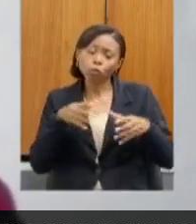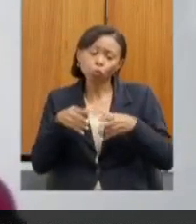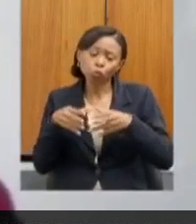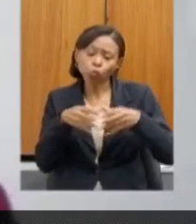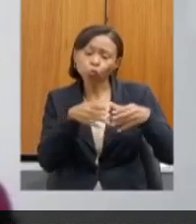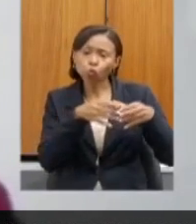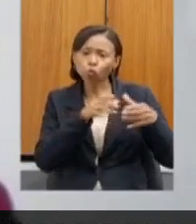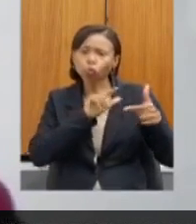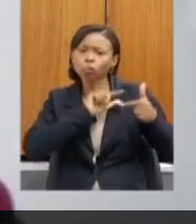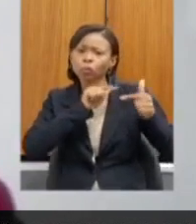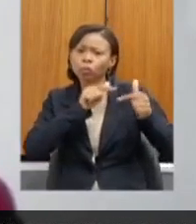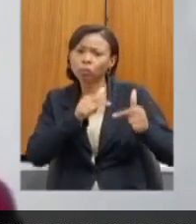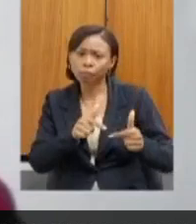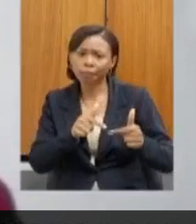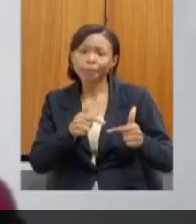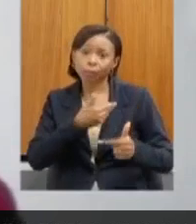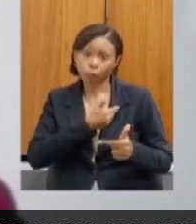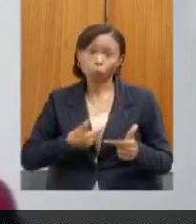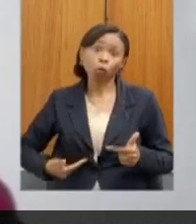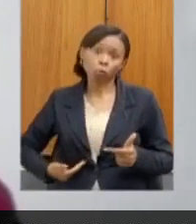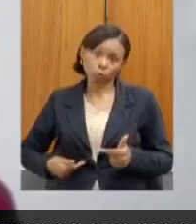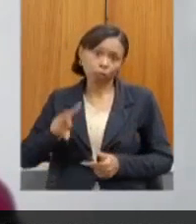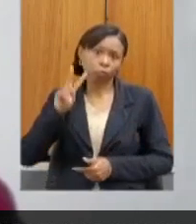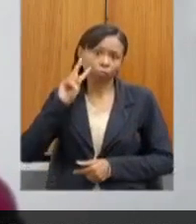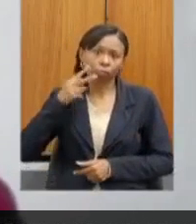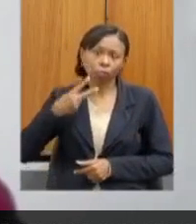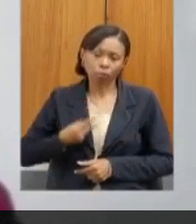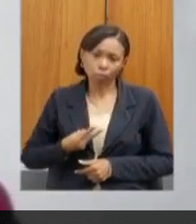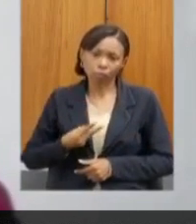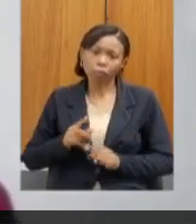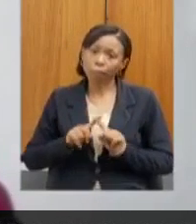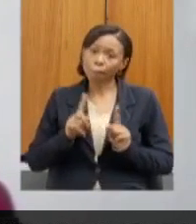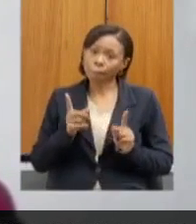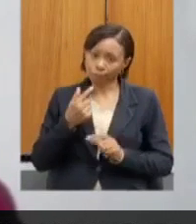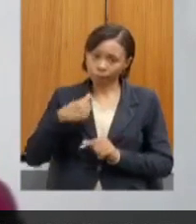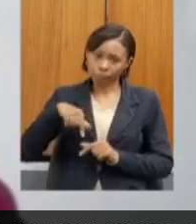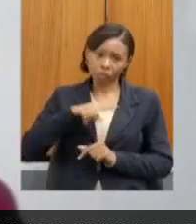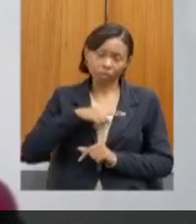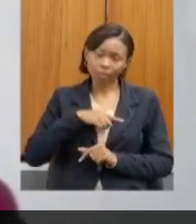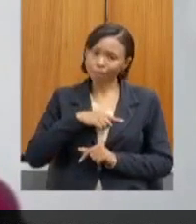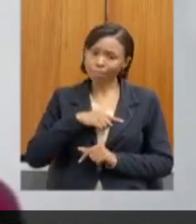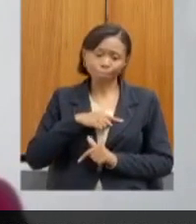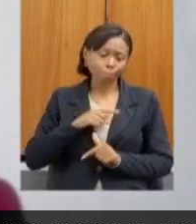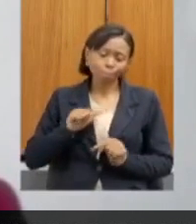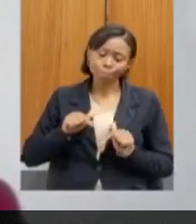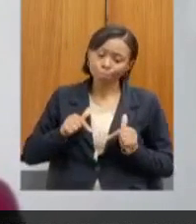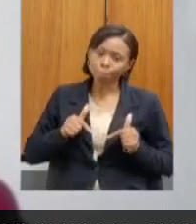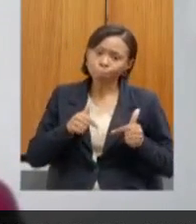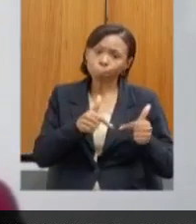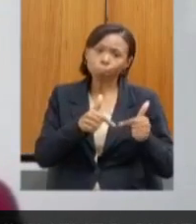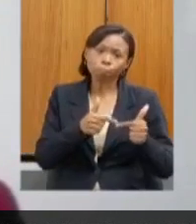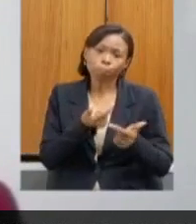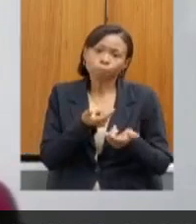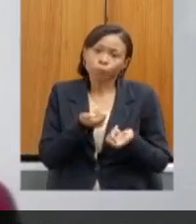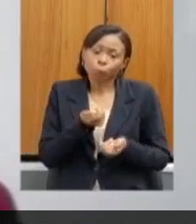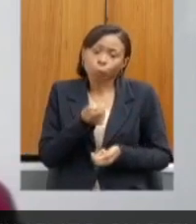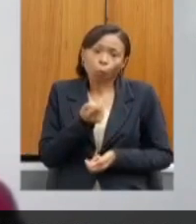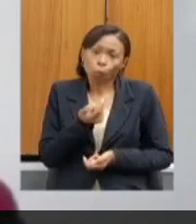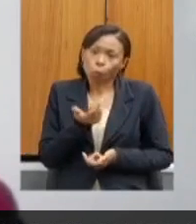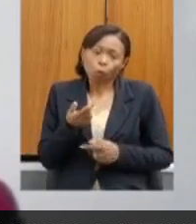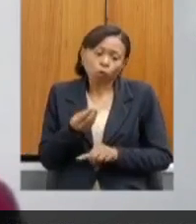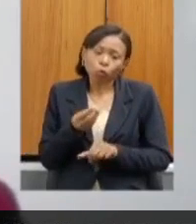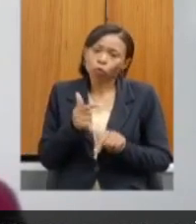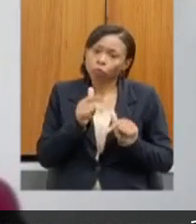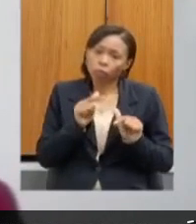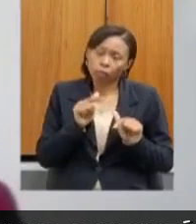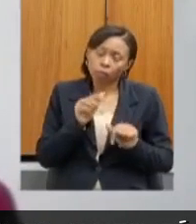tradicionais que o próprio governo reconhece, mas que a gente tem pouca efetividade com relação a uma incidência